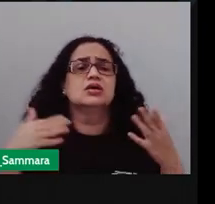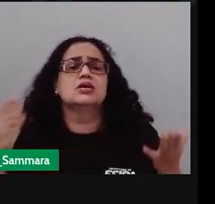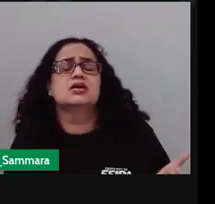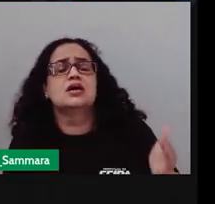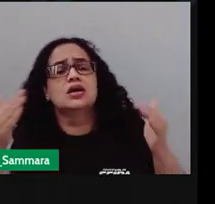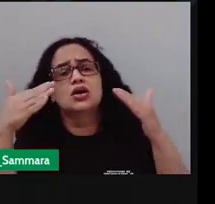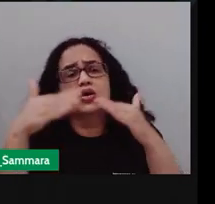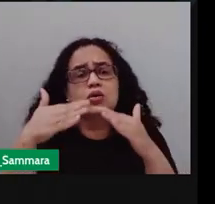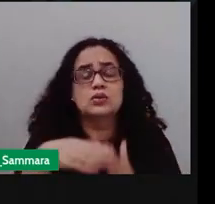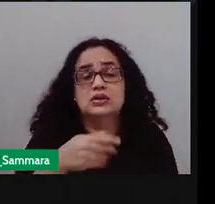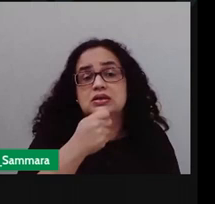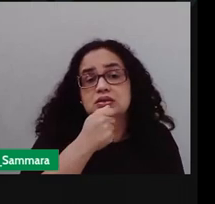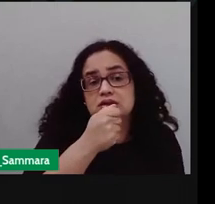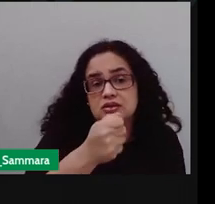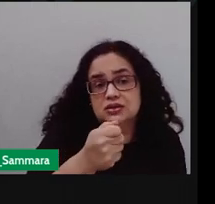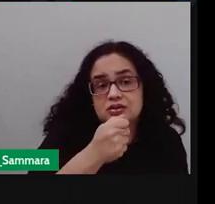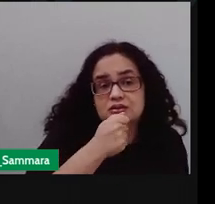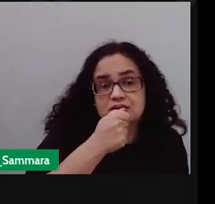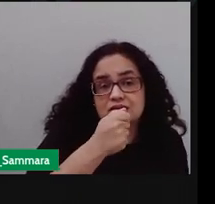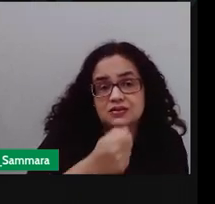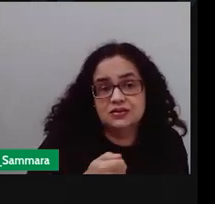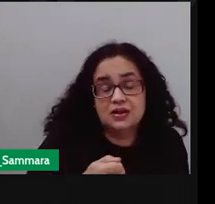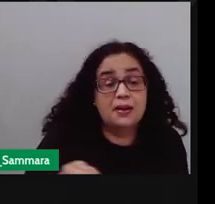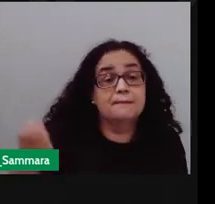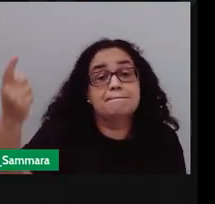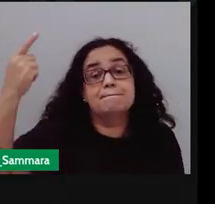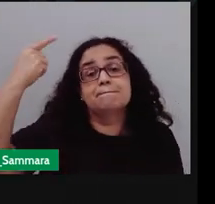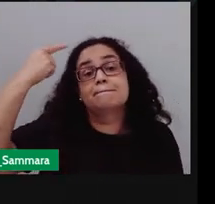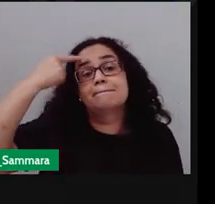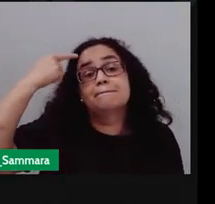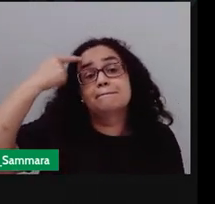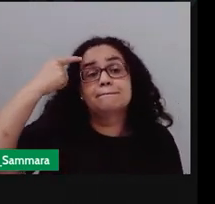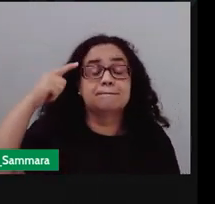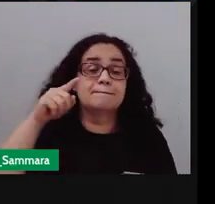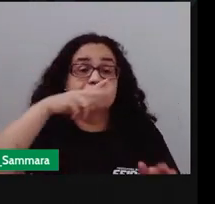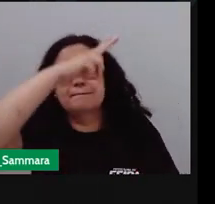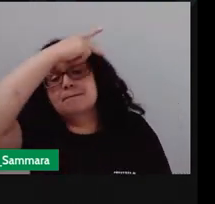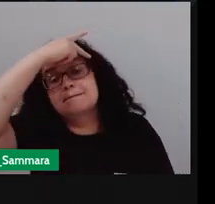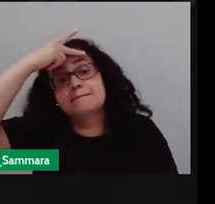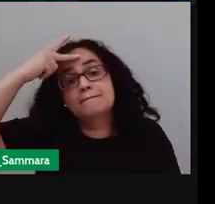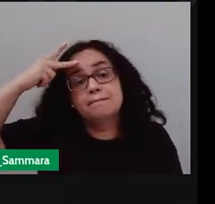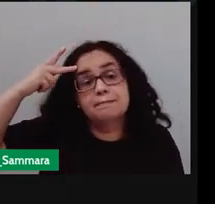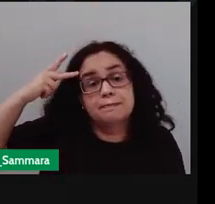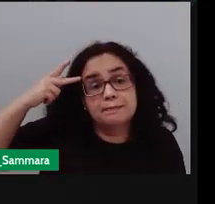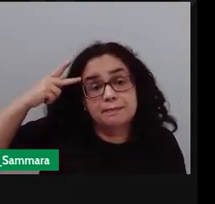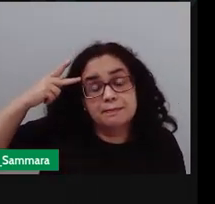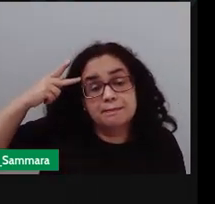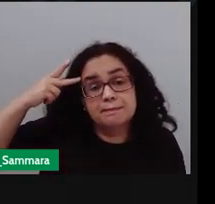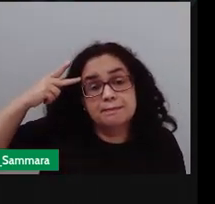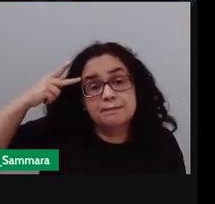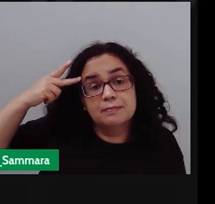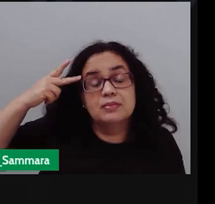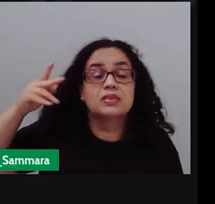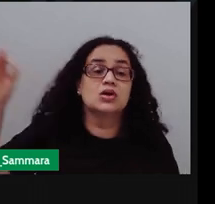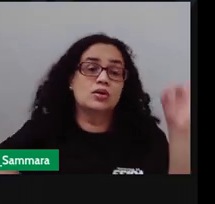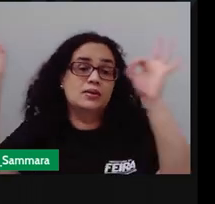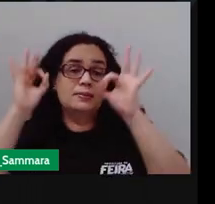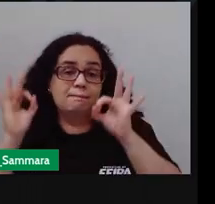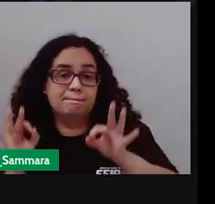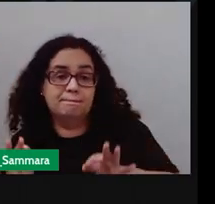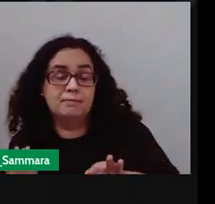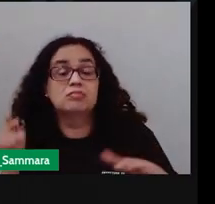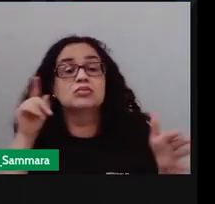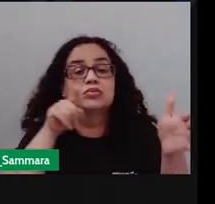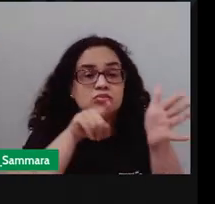mora com você que você quer entrevistar e aí você vai pensar sobre aquela pessoa aquela pessoa e vai fazer o que elaborar as suas